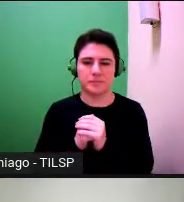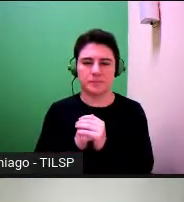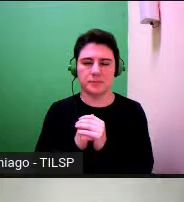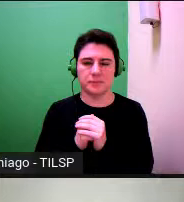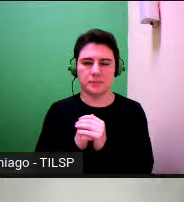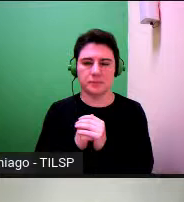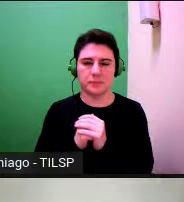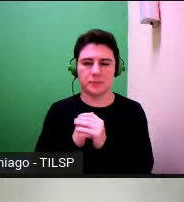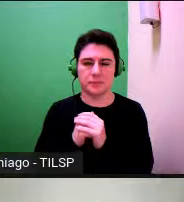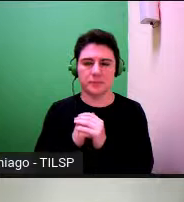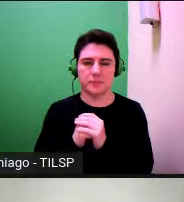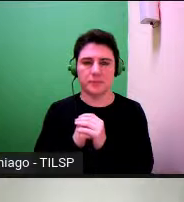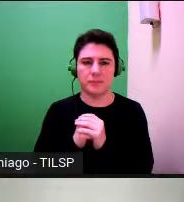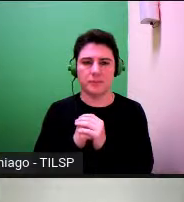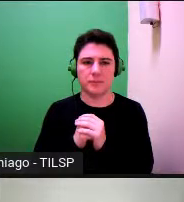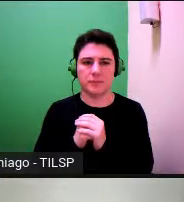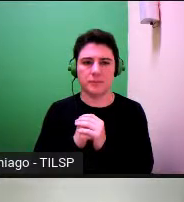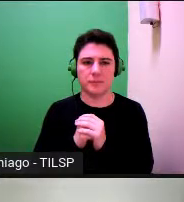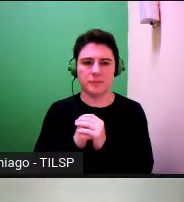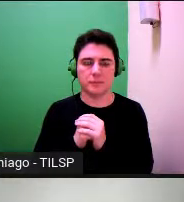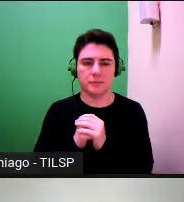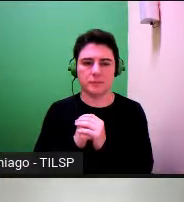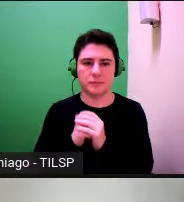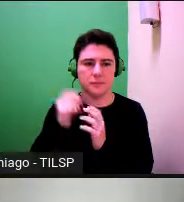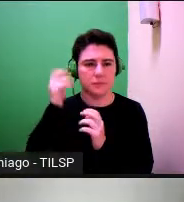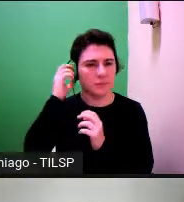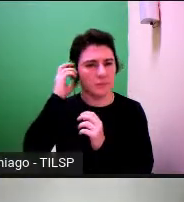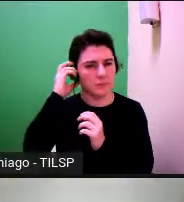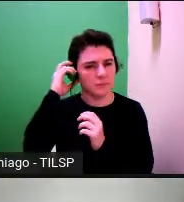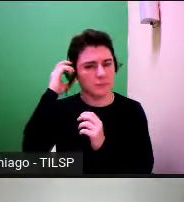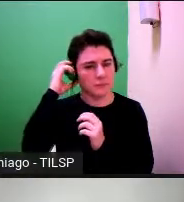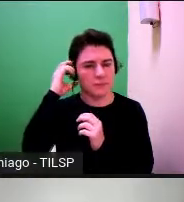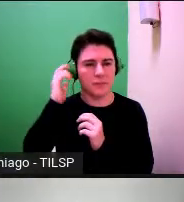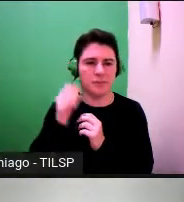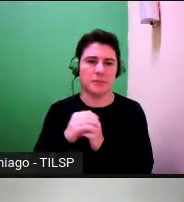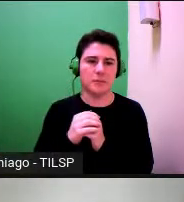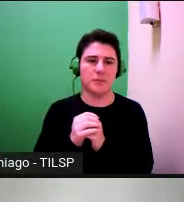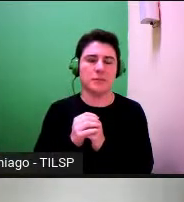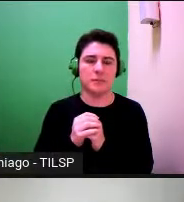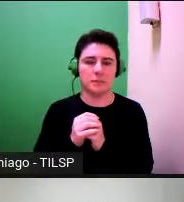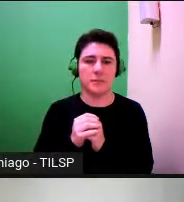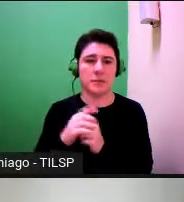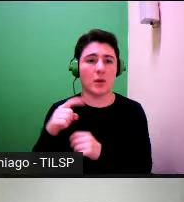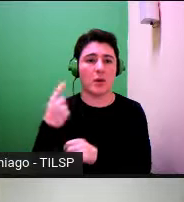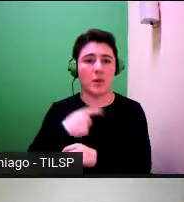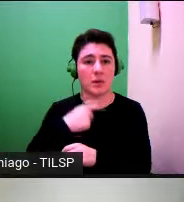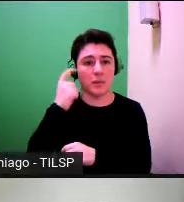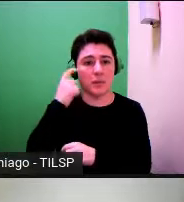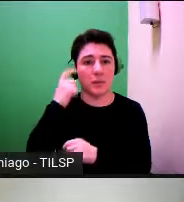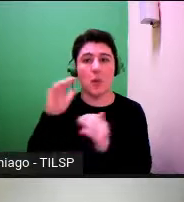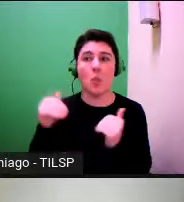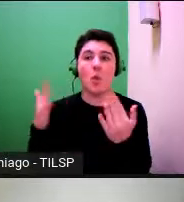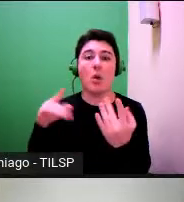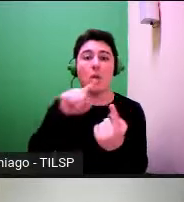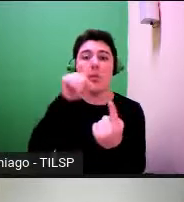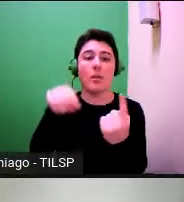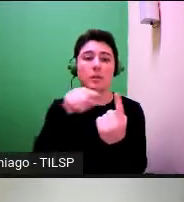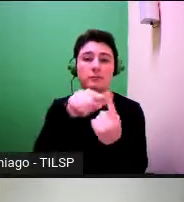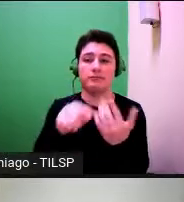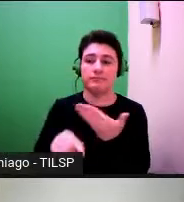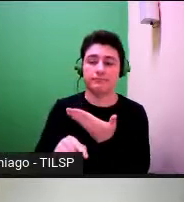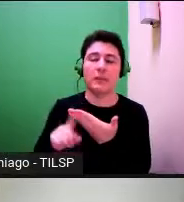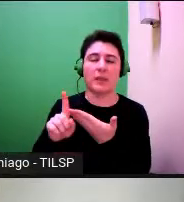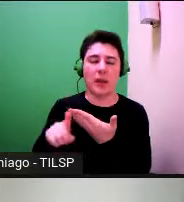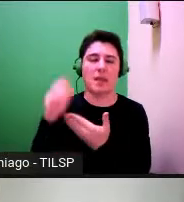para avançar nesta lógica um bocadinho desdescendente que é da finalidade que é uma finalidade de divulgação